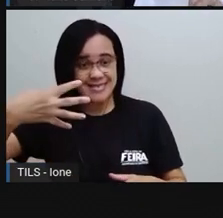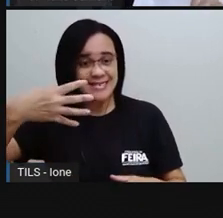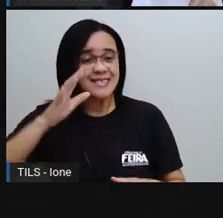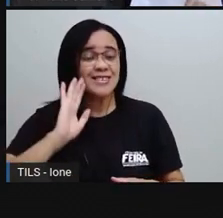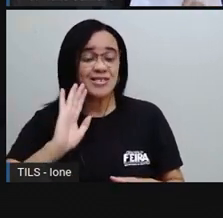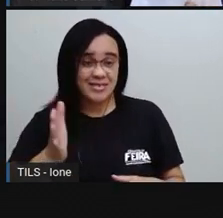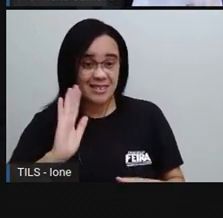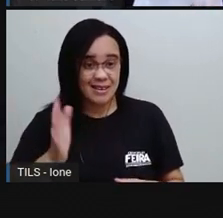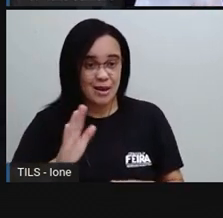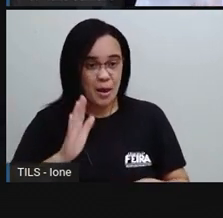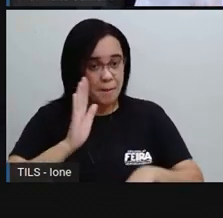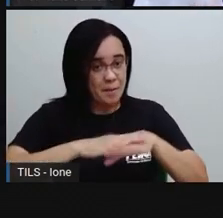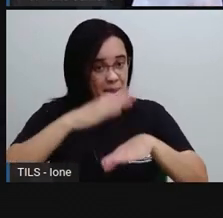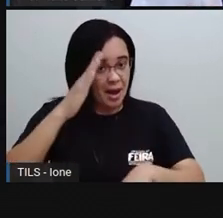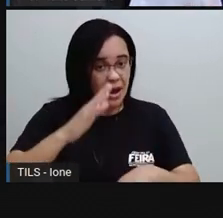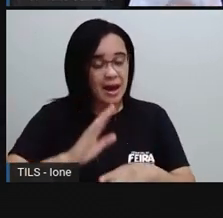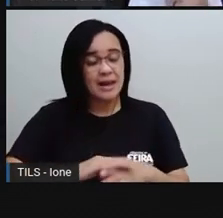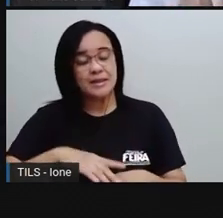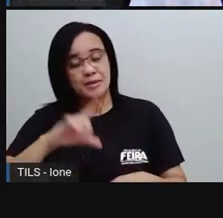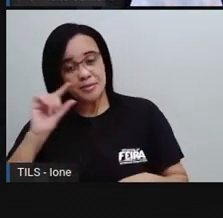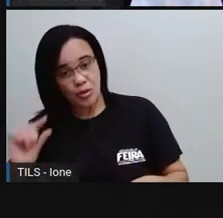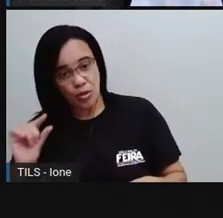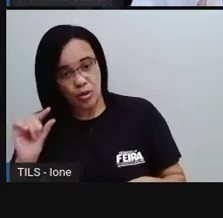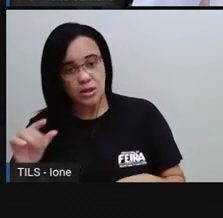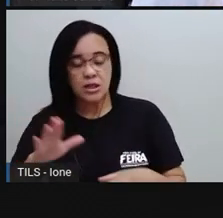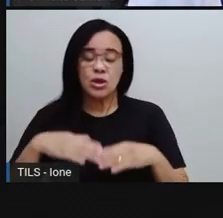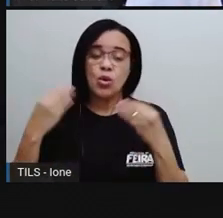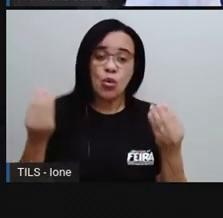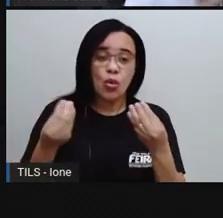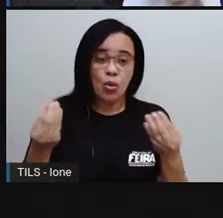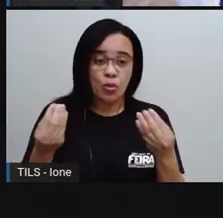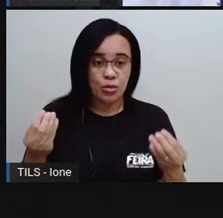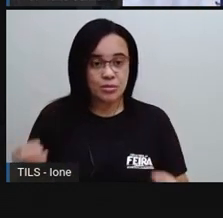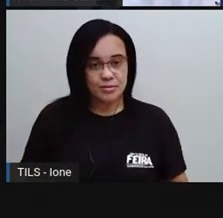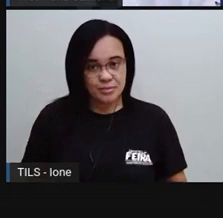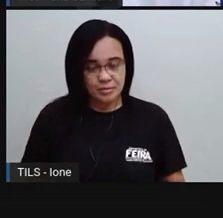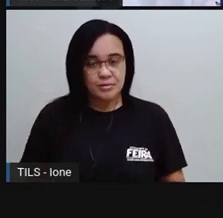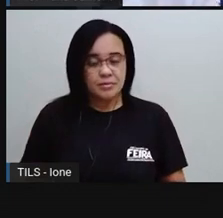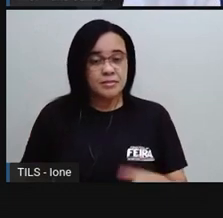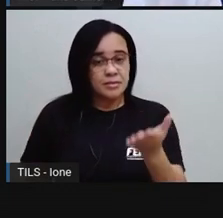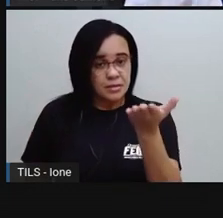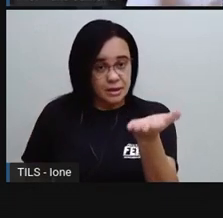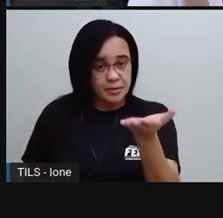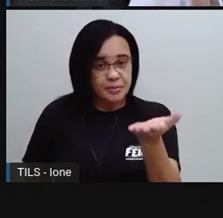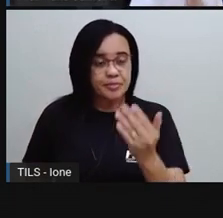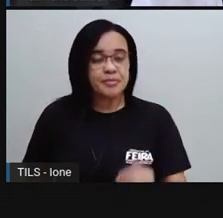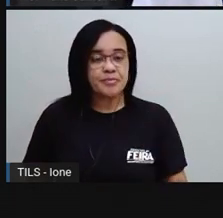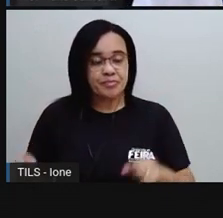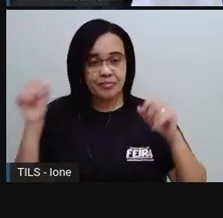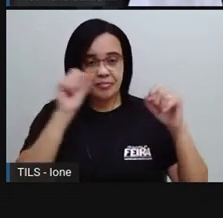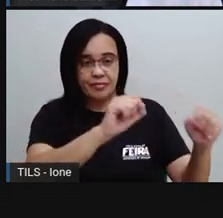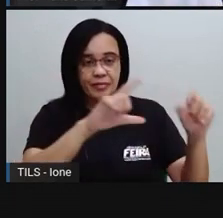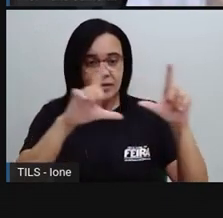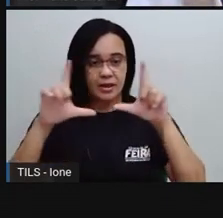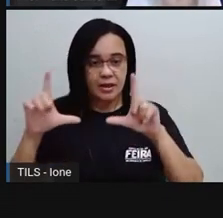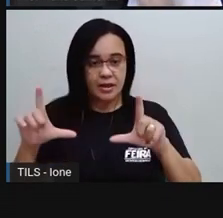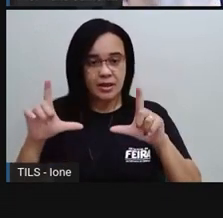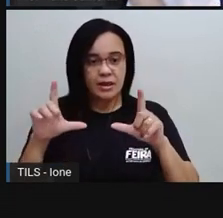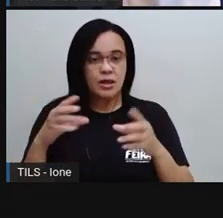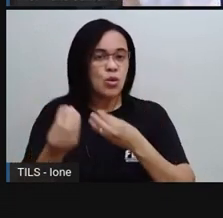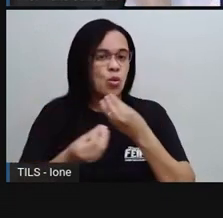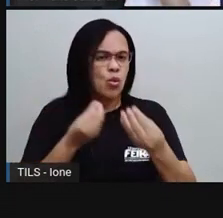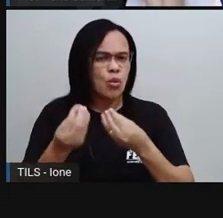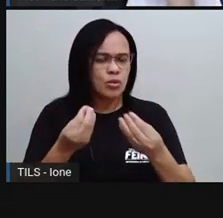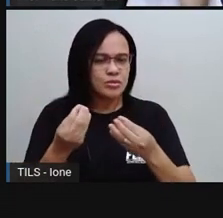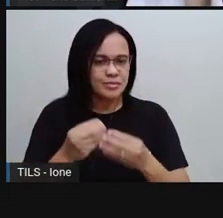Né? A gente usou o desenho do copo pra ilustrar isso. E aqui nesse slide, a gente tá vendo a quantidade